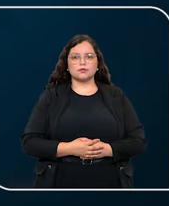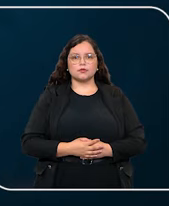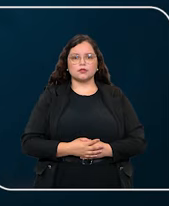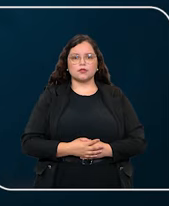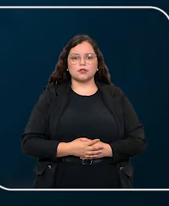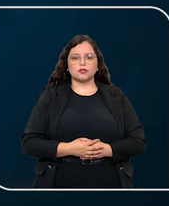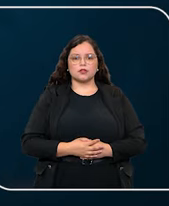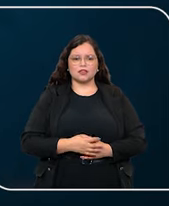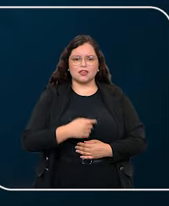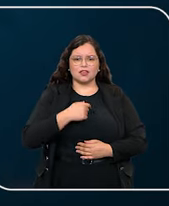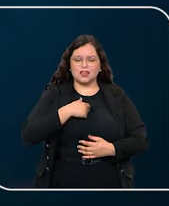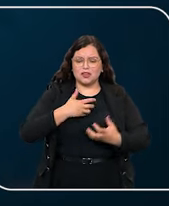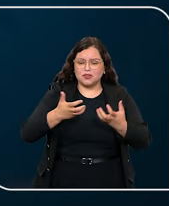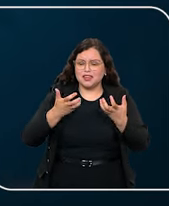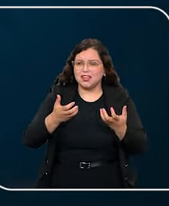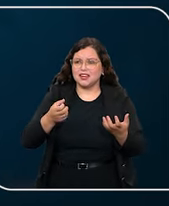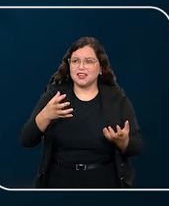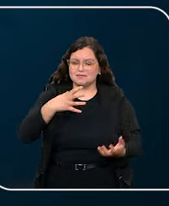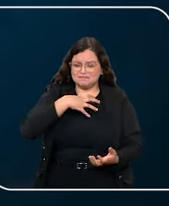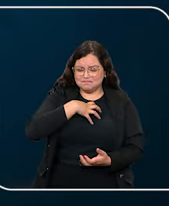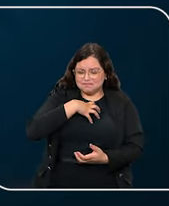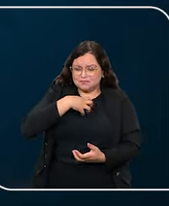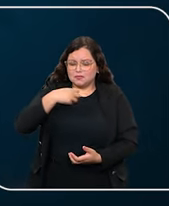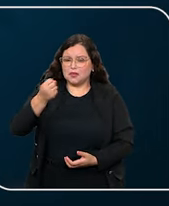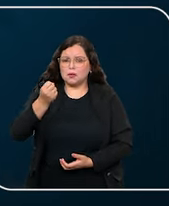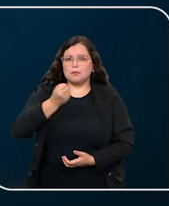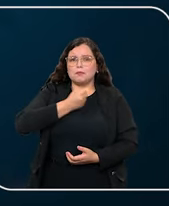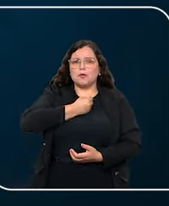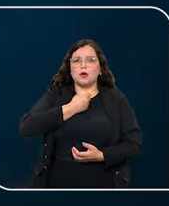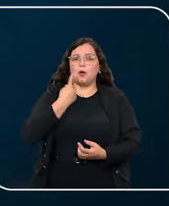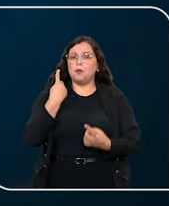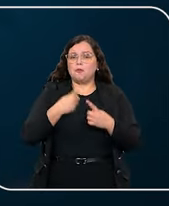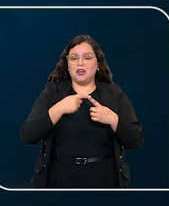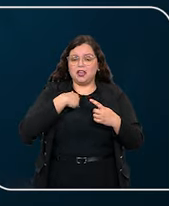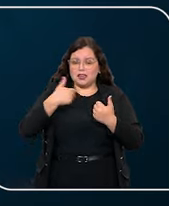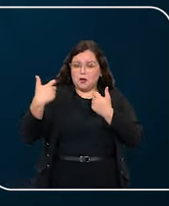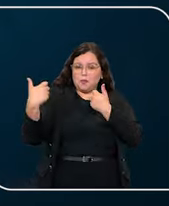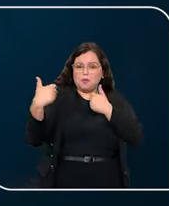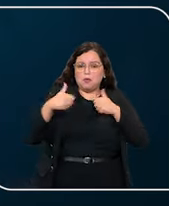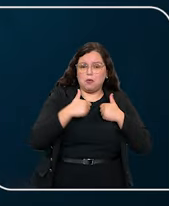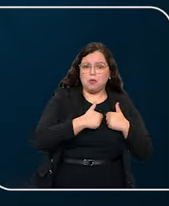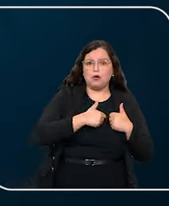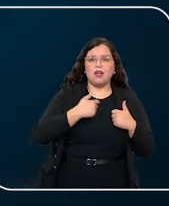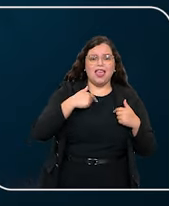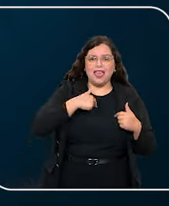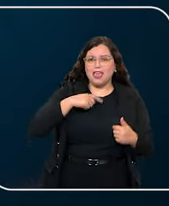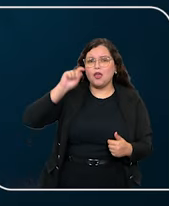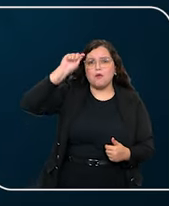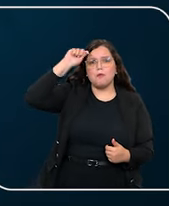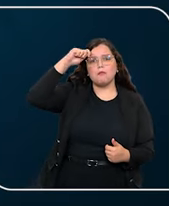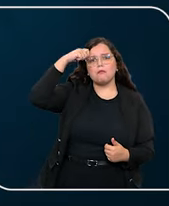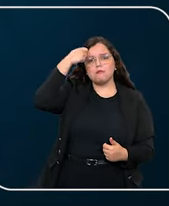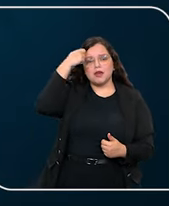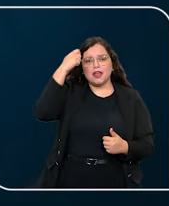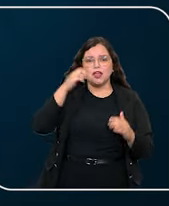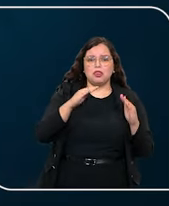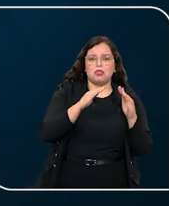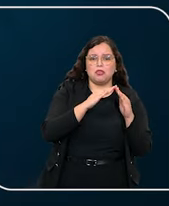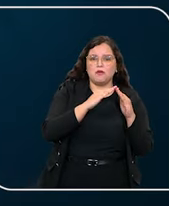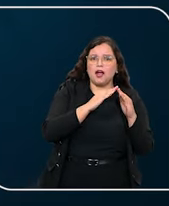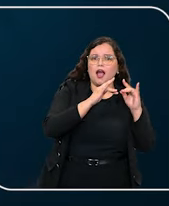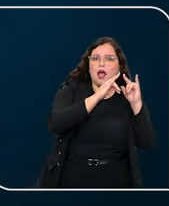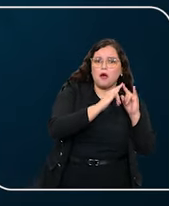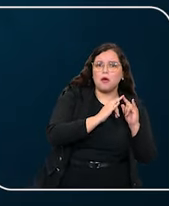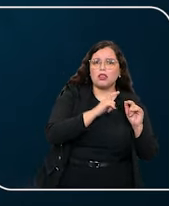Chegou a ponto de eu querer me suicidar. Eu acho que essa perseguição contra mim está acontecendo pelo fato de eu ser negro, morador de comunidade, né,